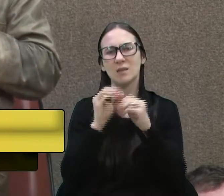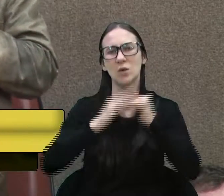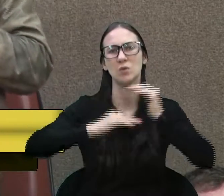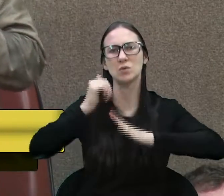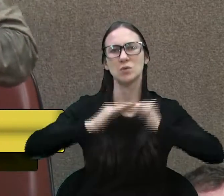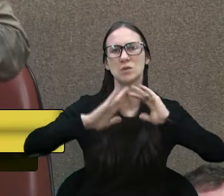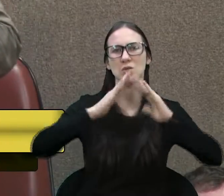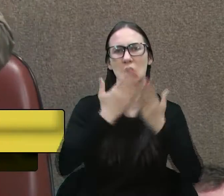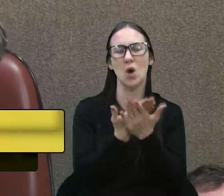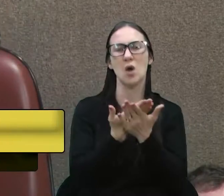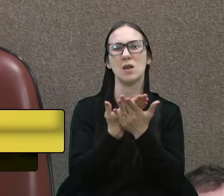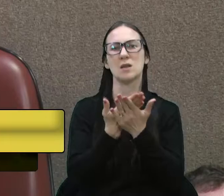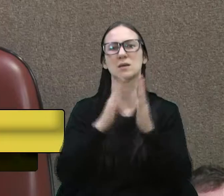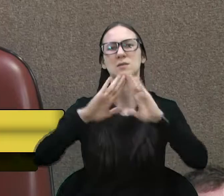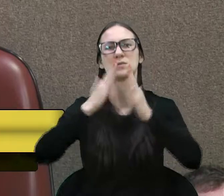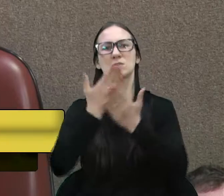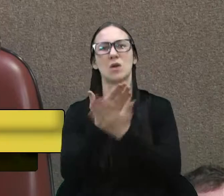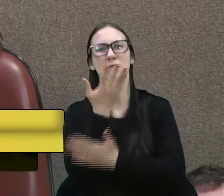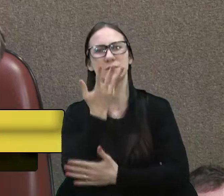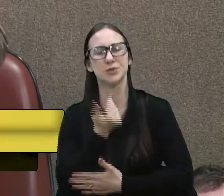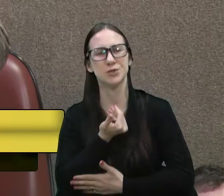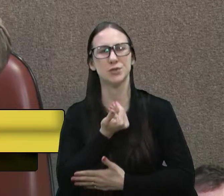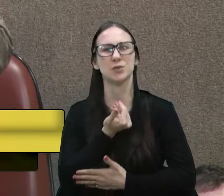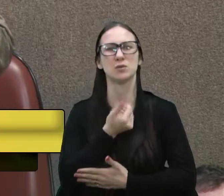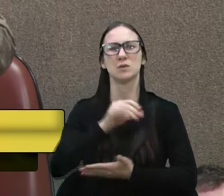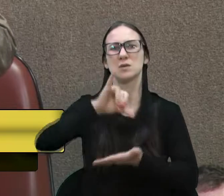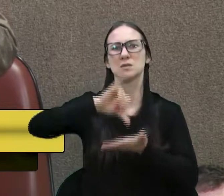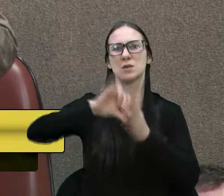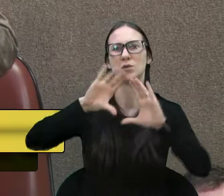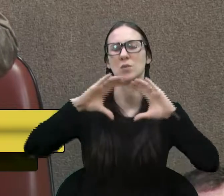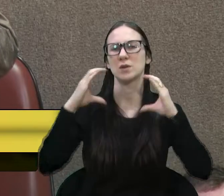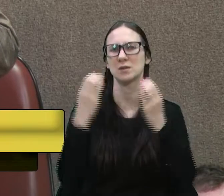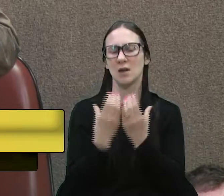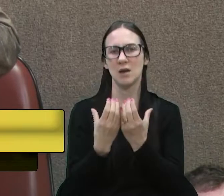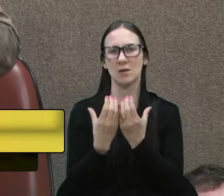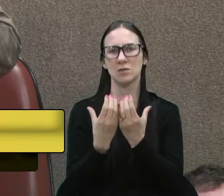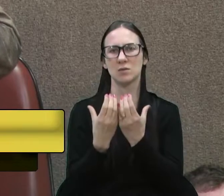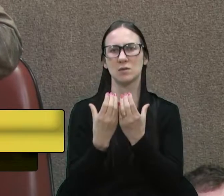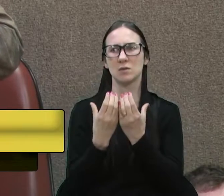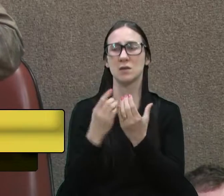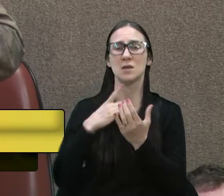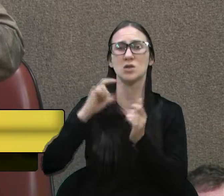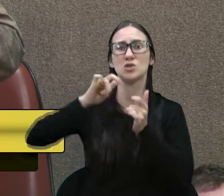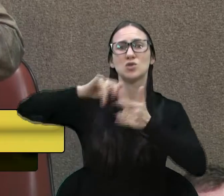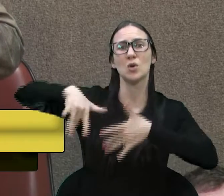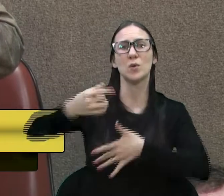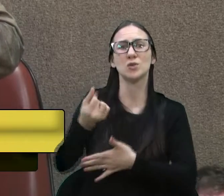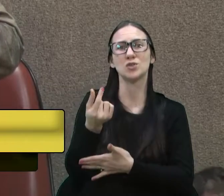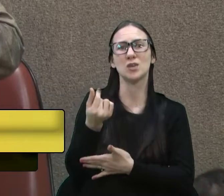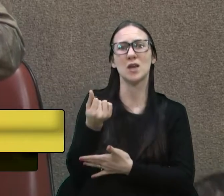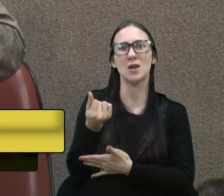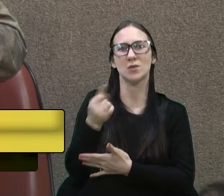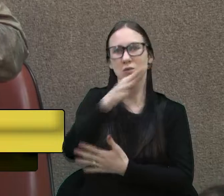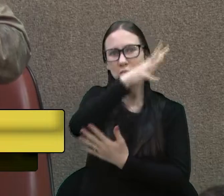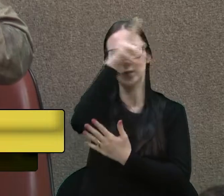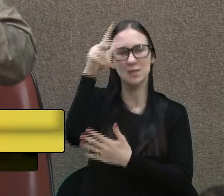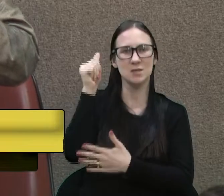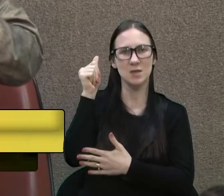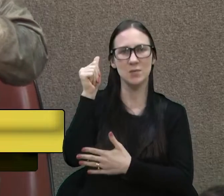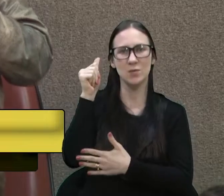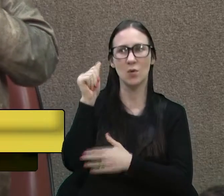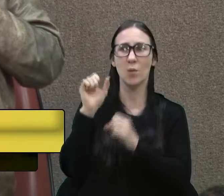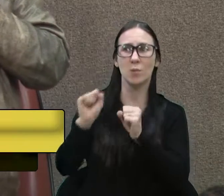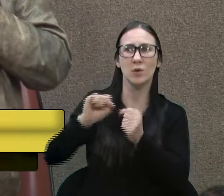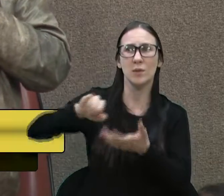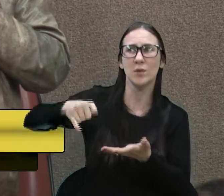creche, construir um centro comunitário e ficou 4 milhões e 902 no fundo municipal para equipamentos urbanos